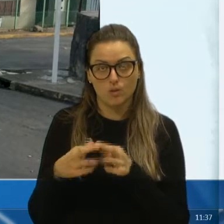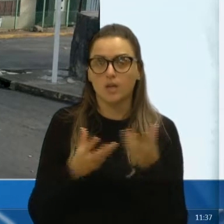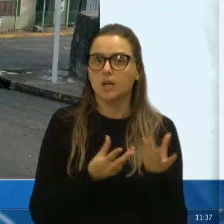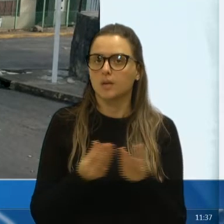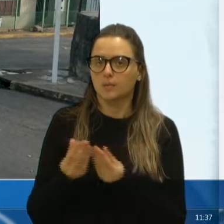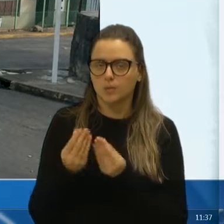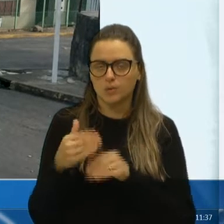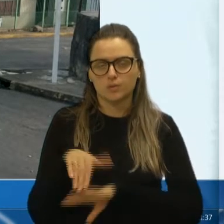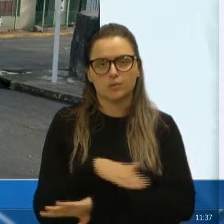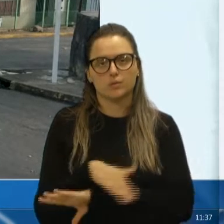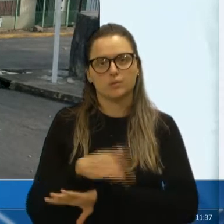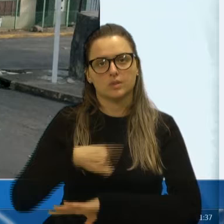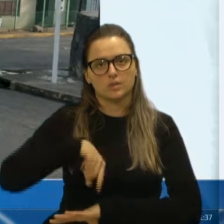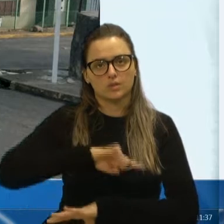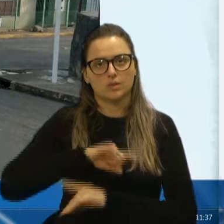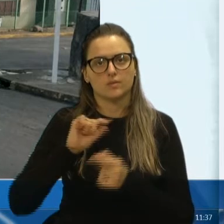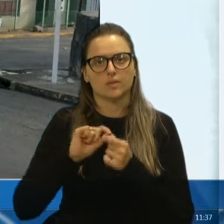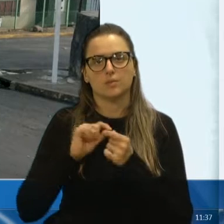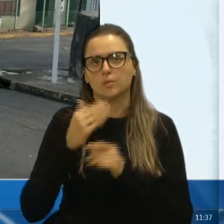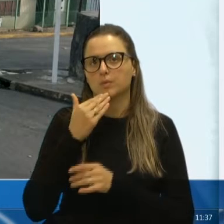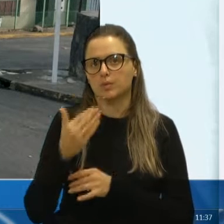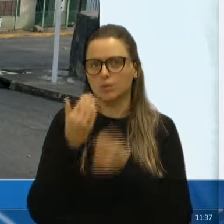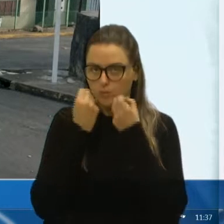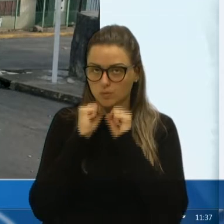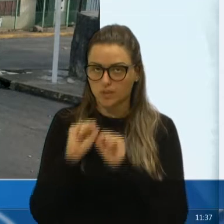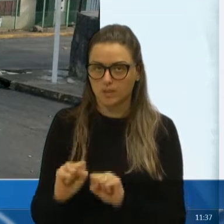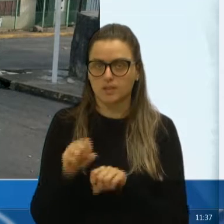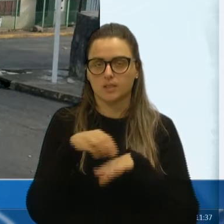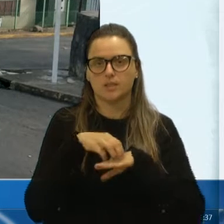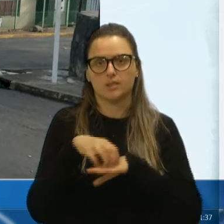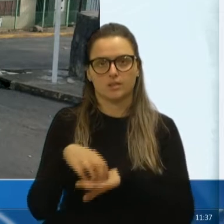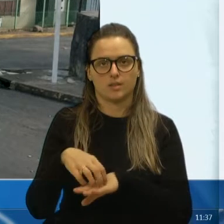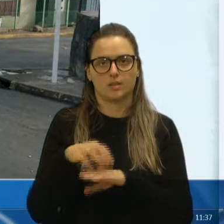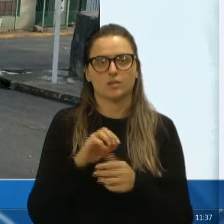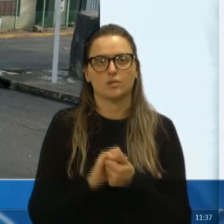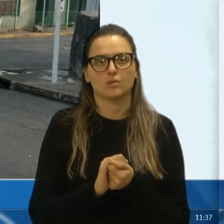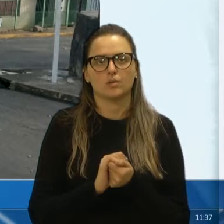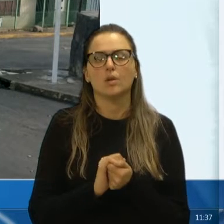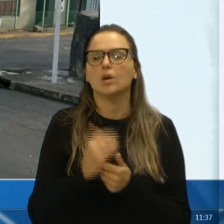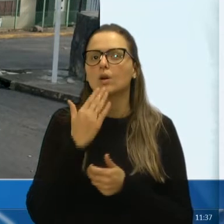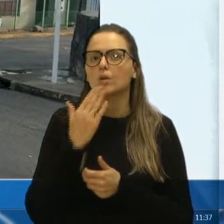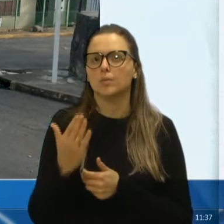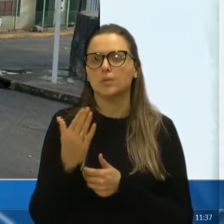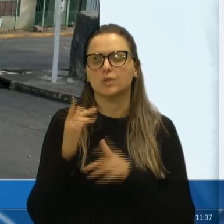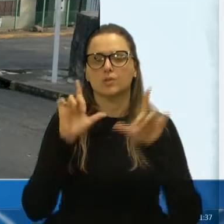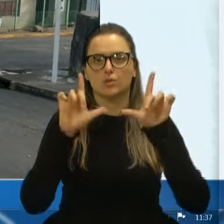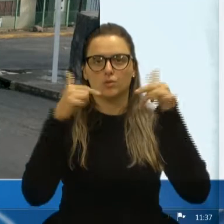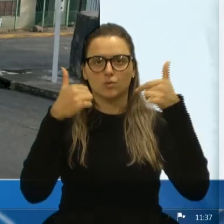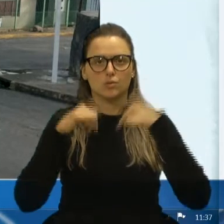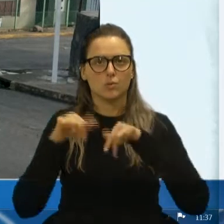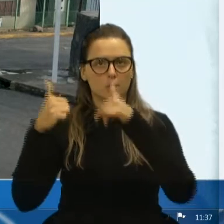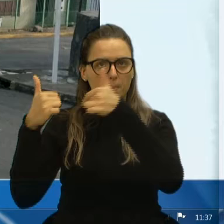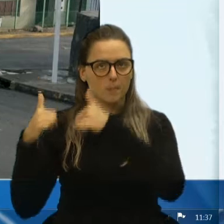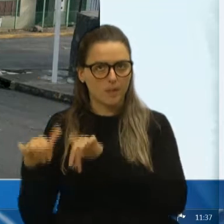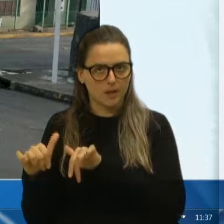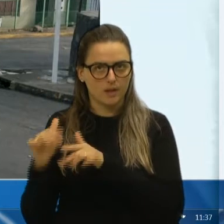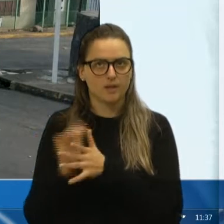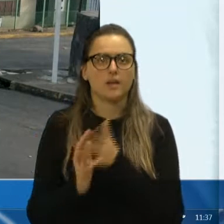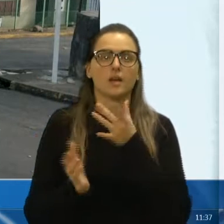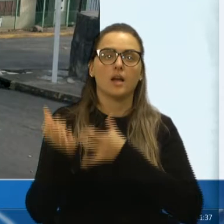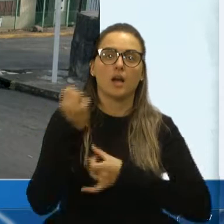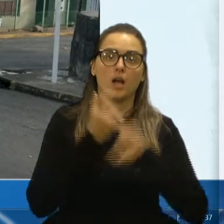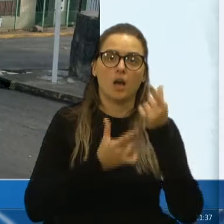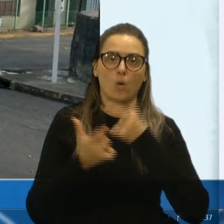ruas, a gente fez o pedido para a Secretaria de Trânsito, a solicitação de placas de identificação, algumas